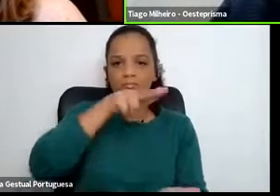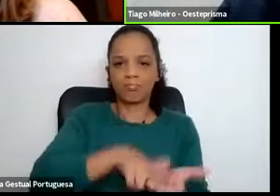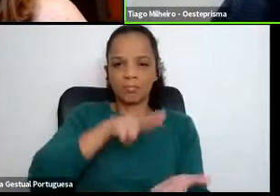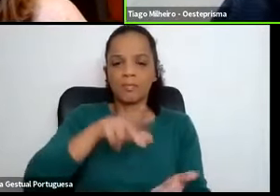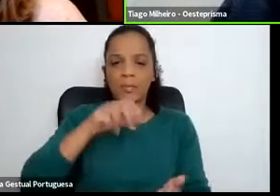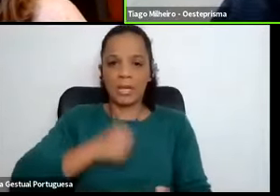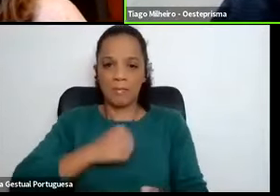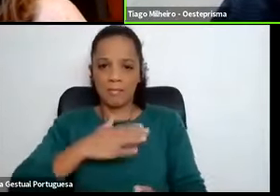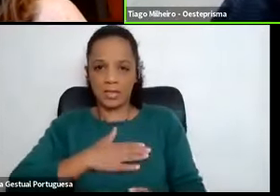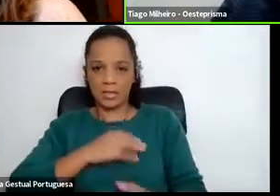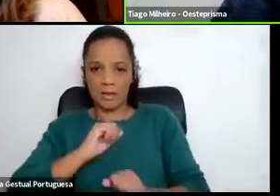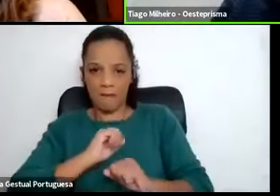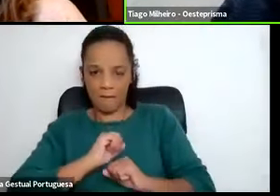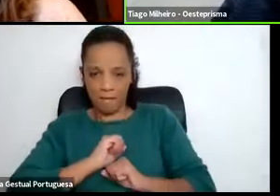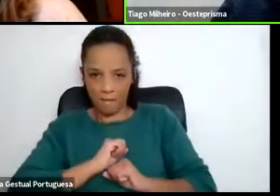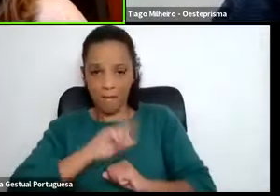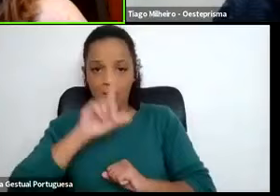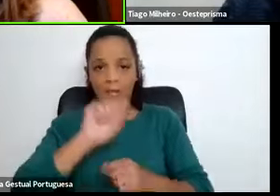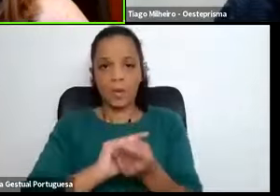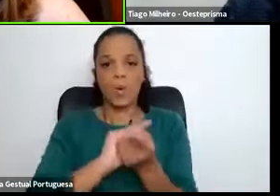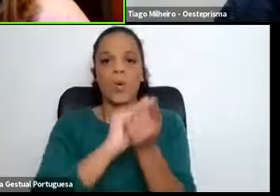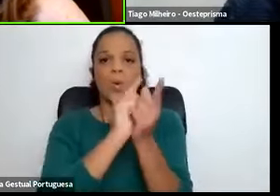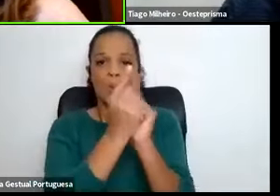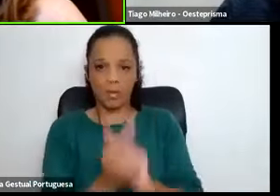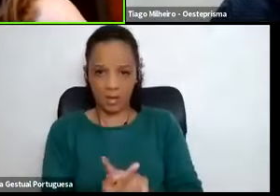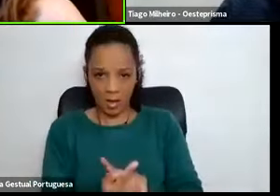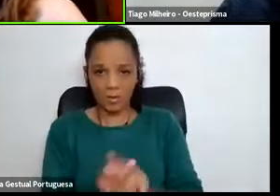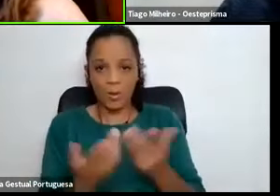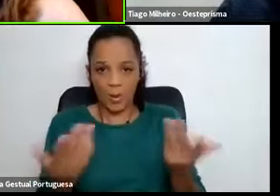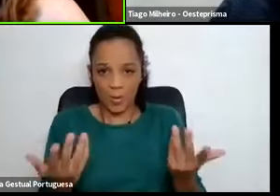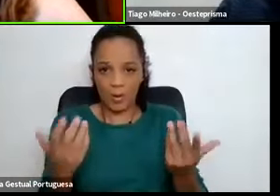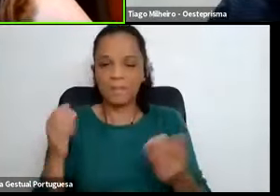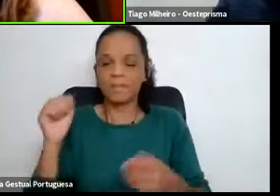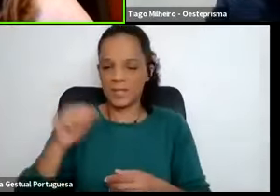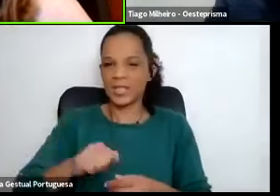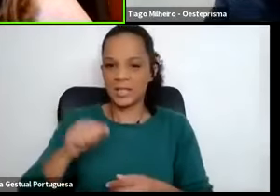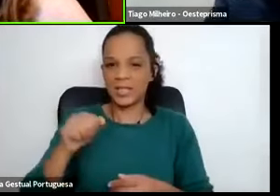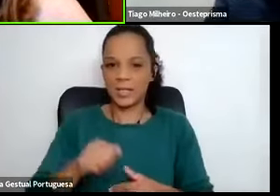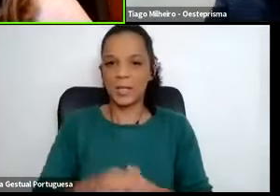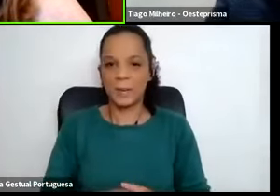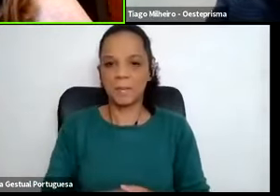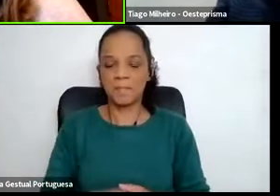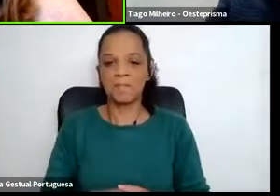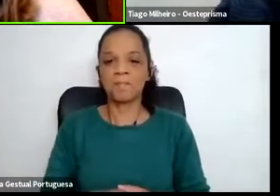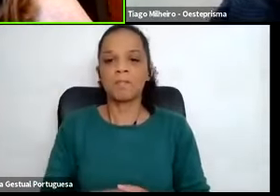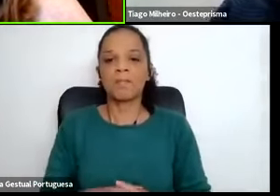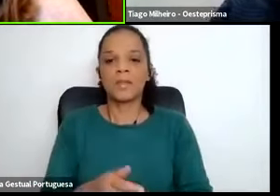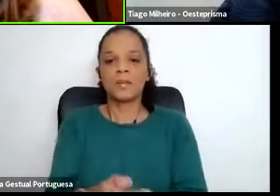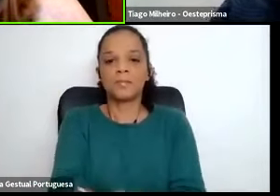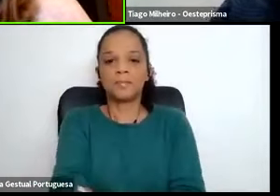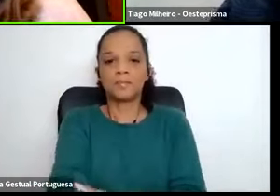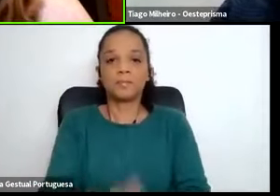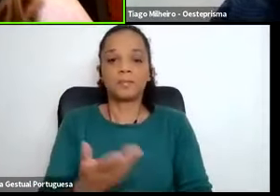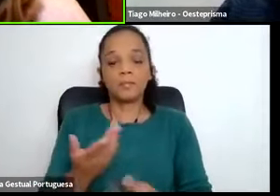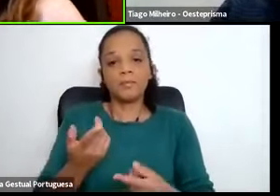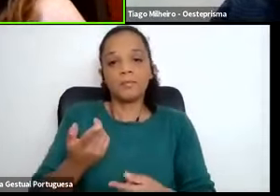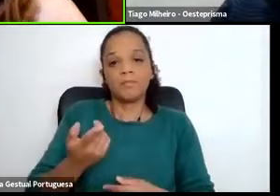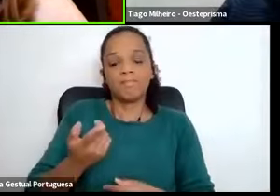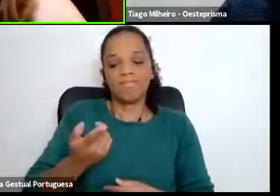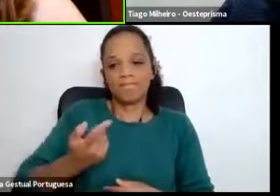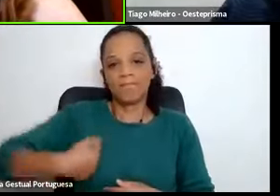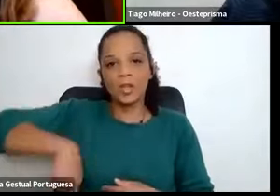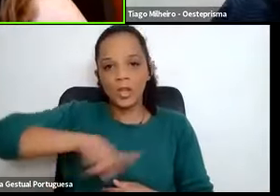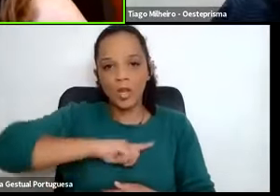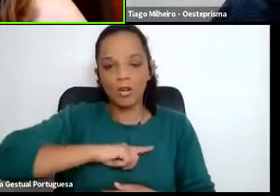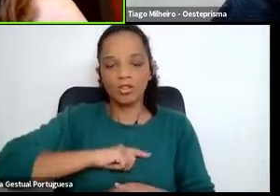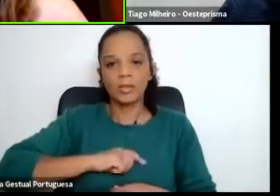mim, junto da Oeste Prisma com a OED, não é? Sim, uma das nossas atenções especiais